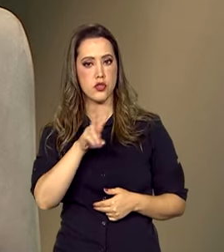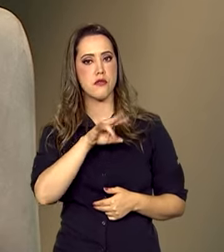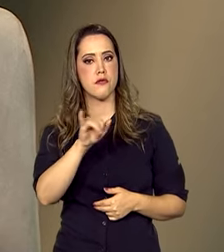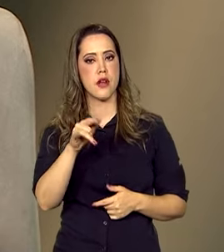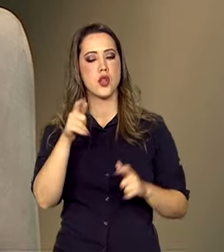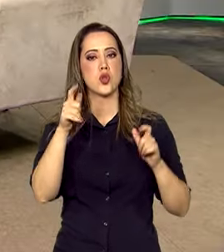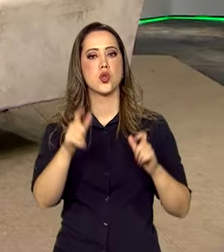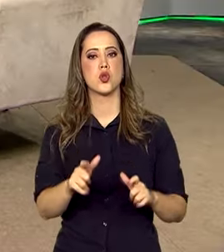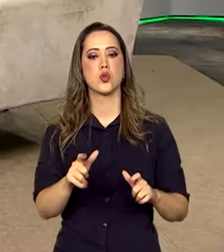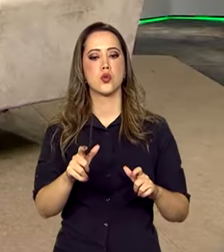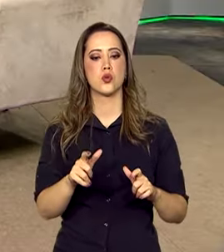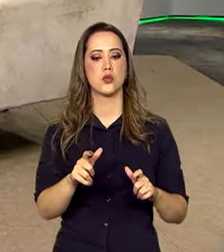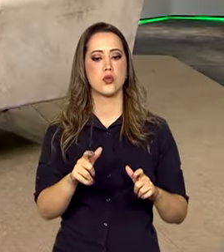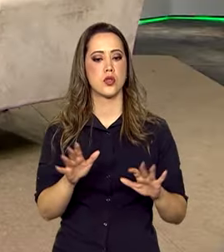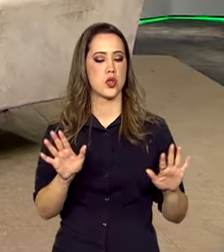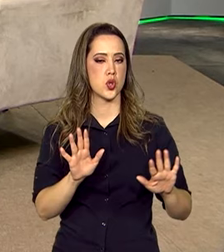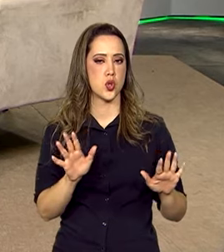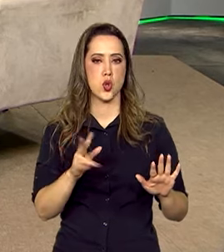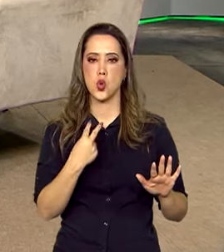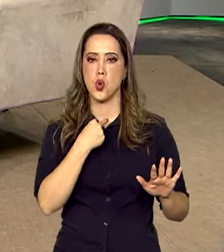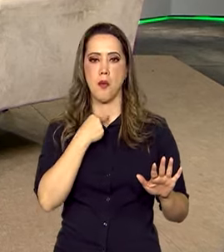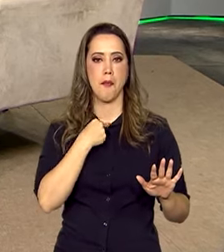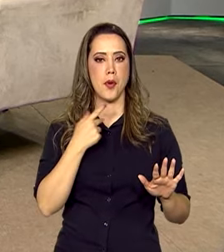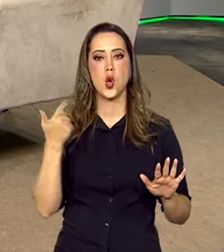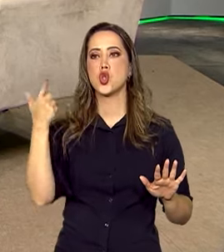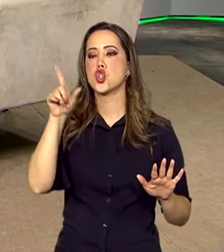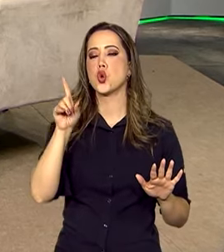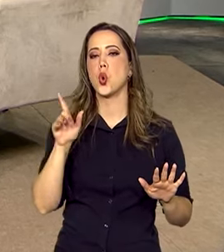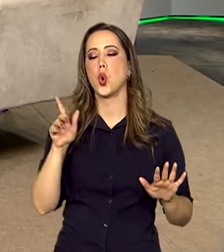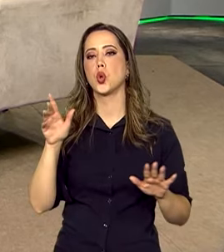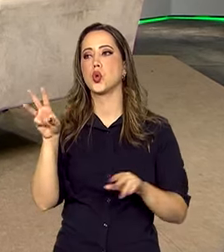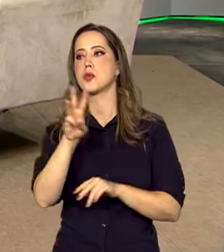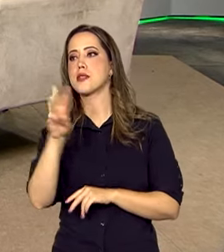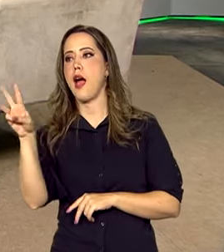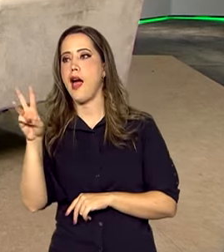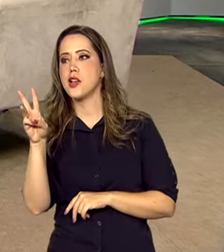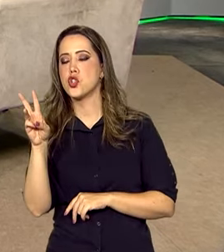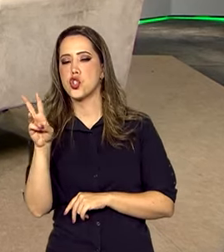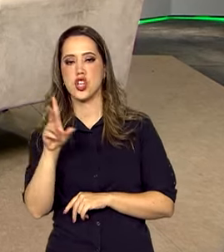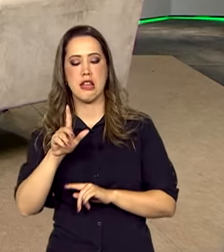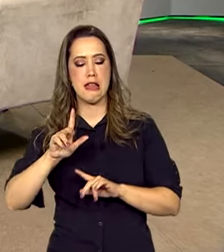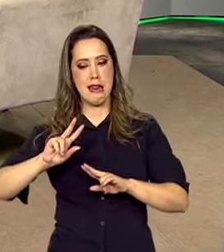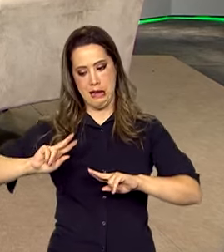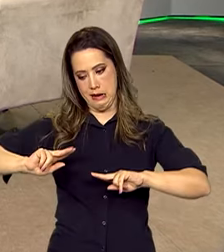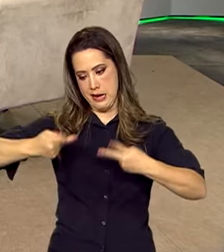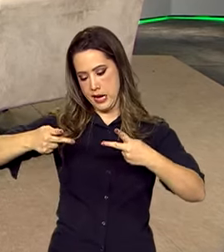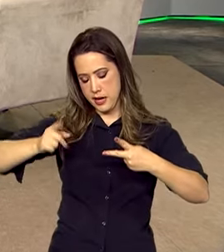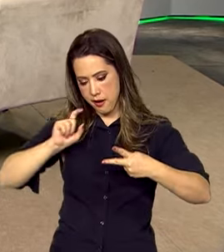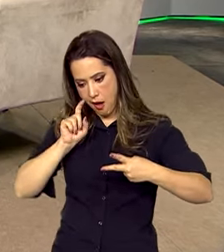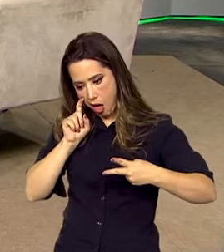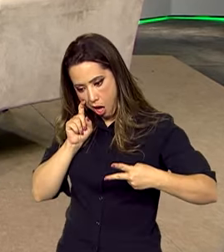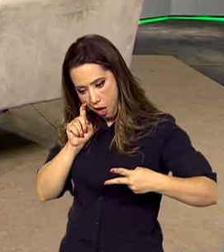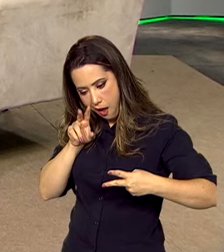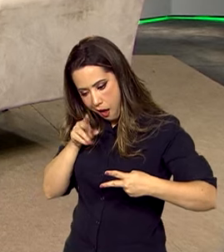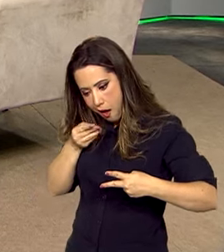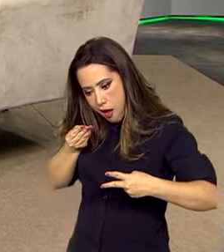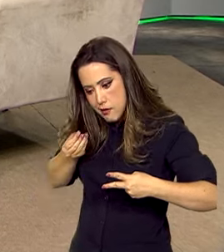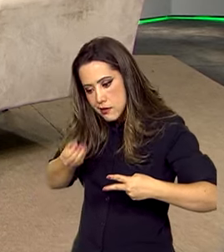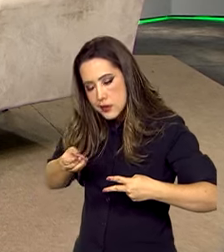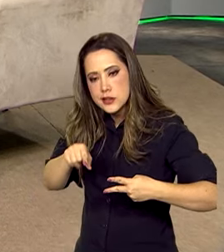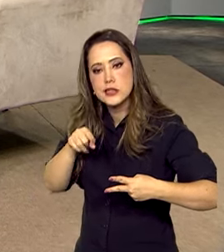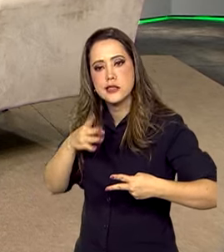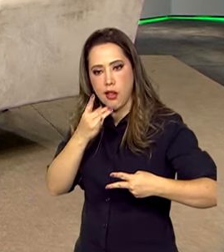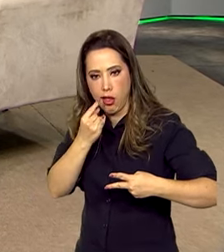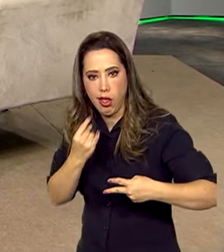vá diretamente, não se deixe direcionar para o site dessa ou daquela empresa. Vá diretamente, veja o endereço eletrônico da empresa e vá